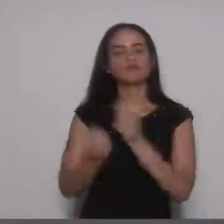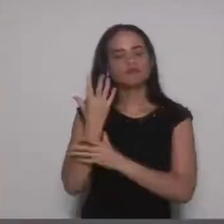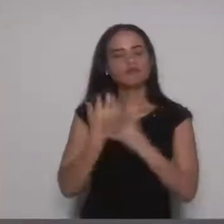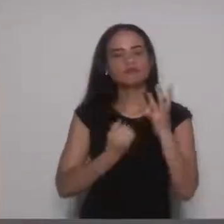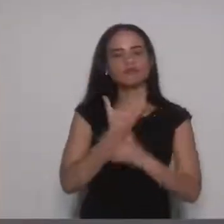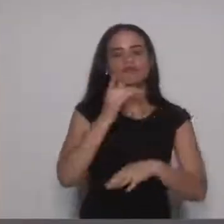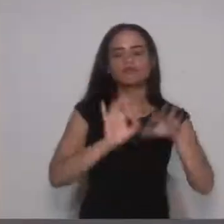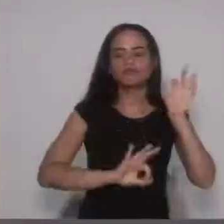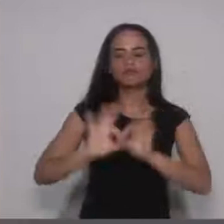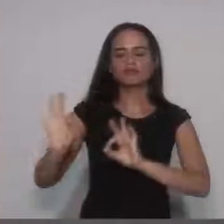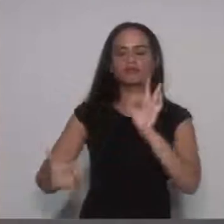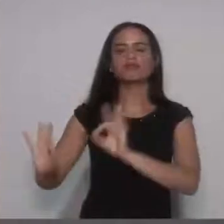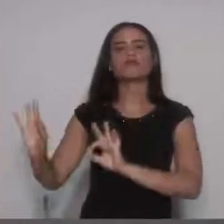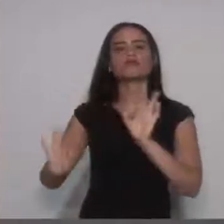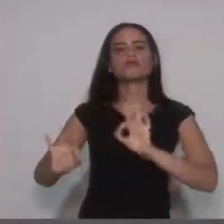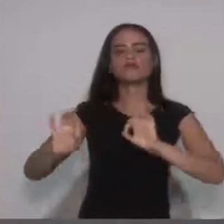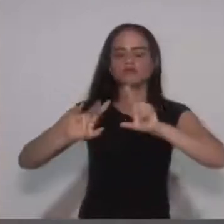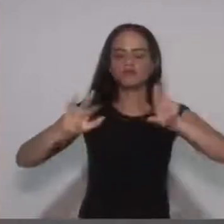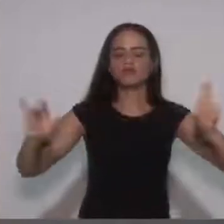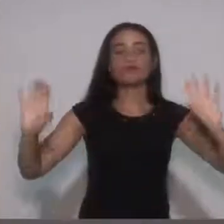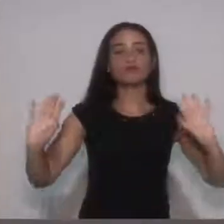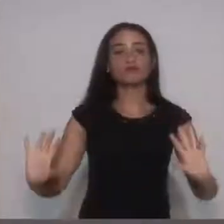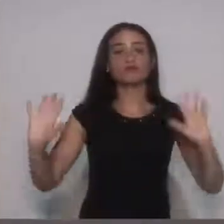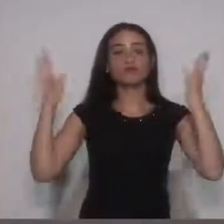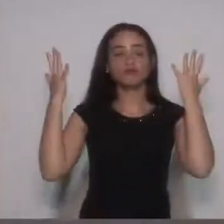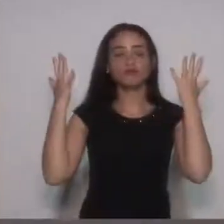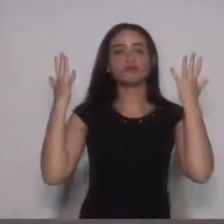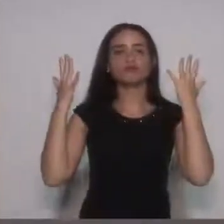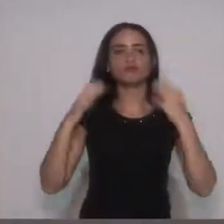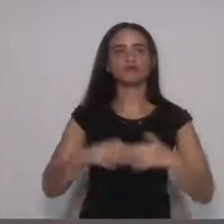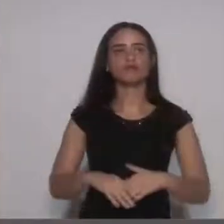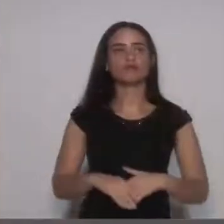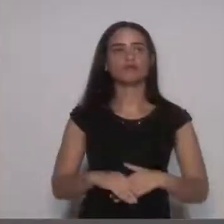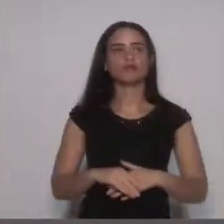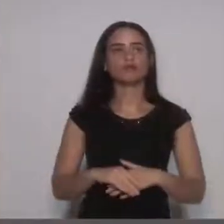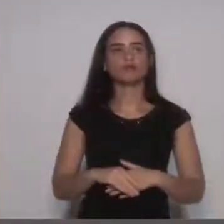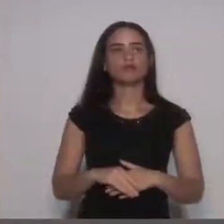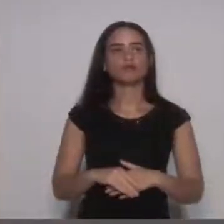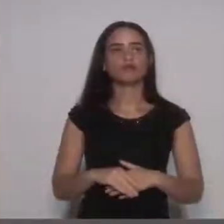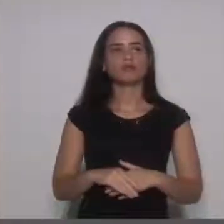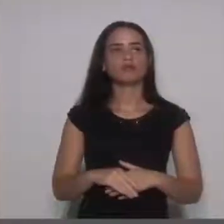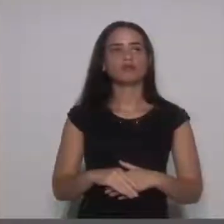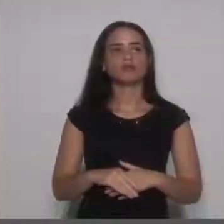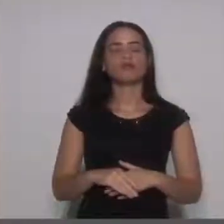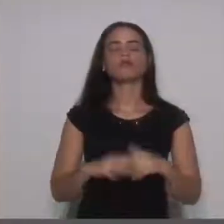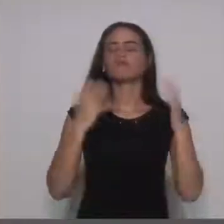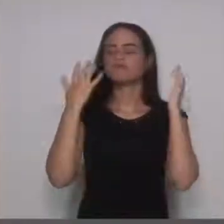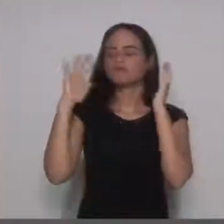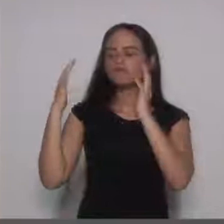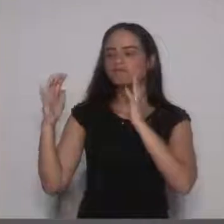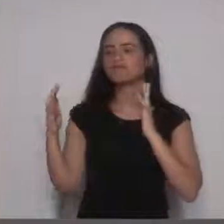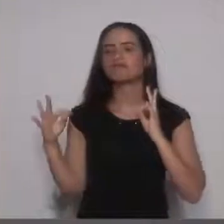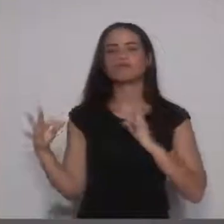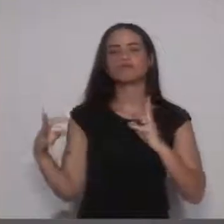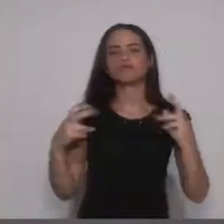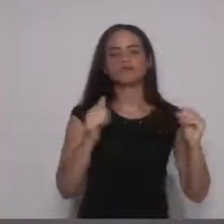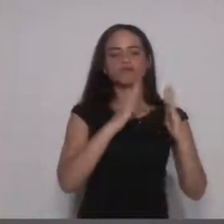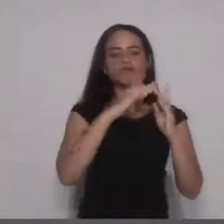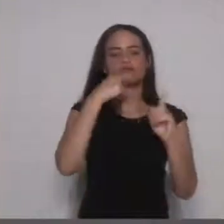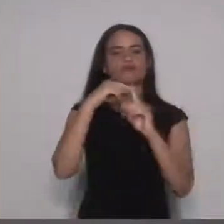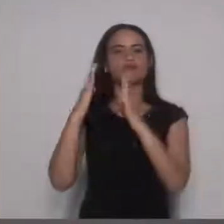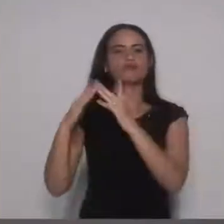atividades, será um evento de congraçamento de todas as igrejas cristãs,